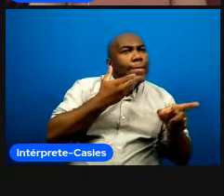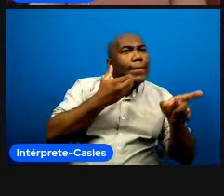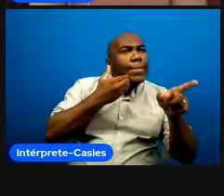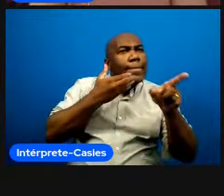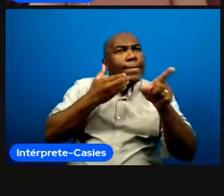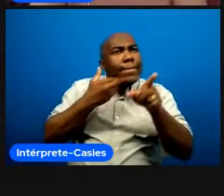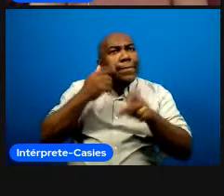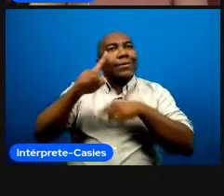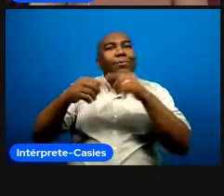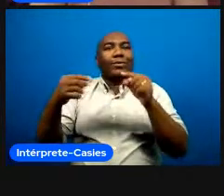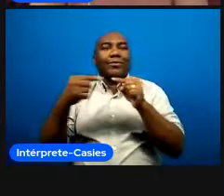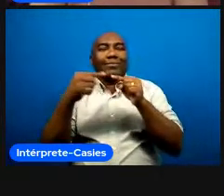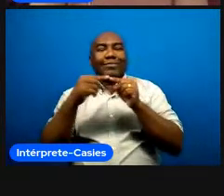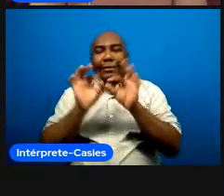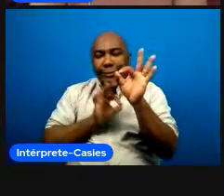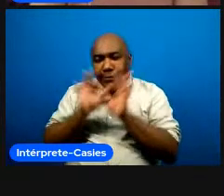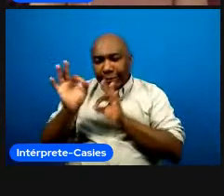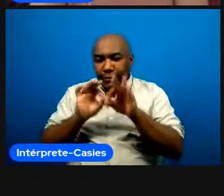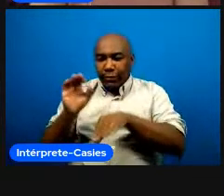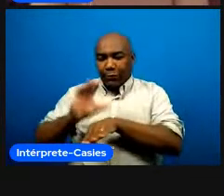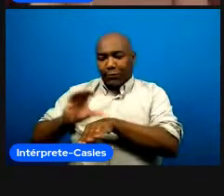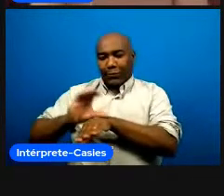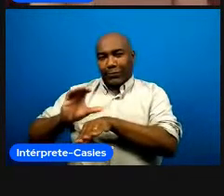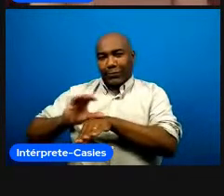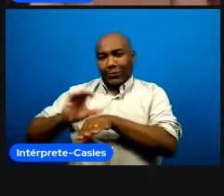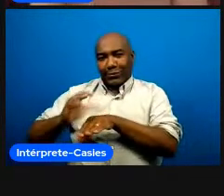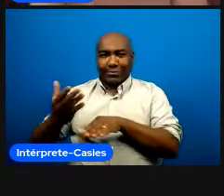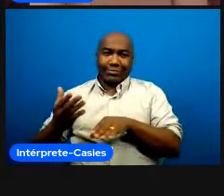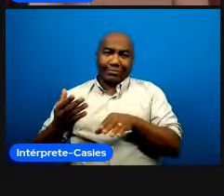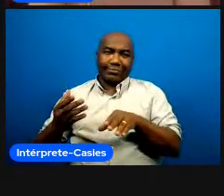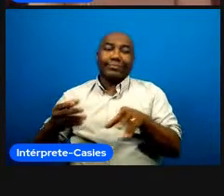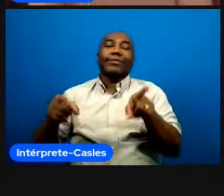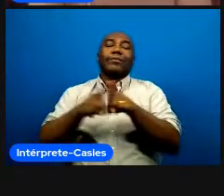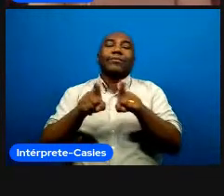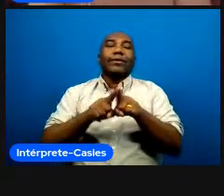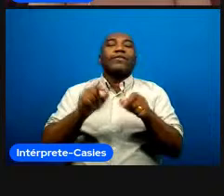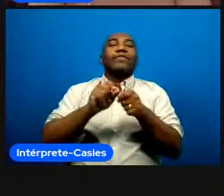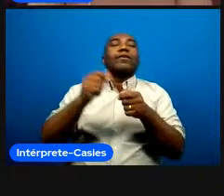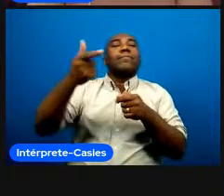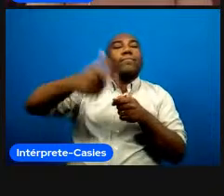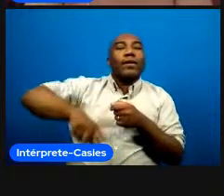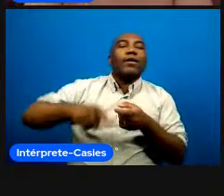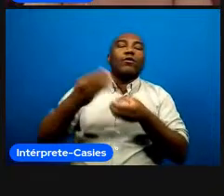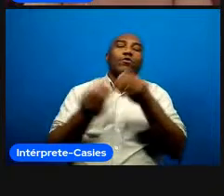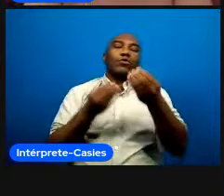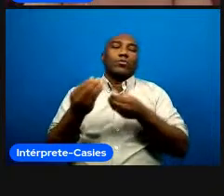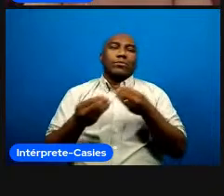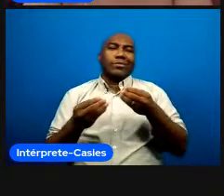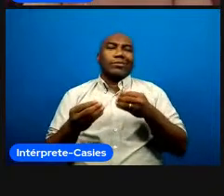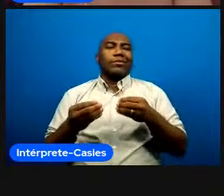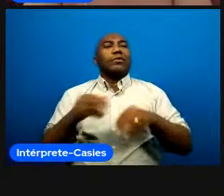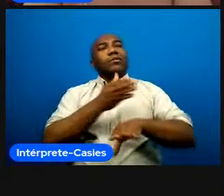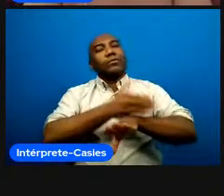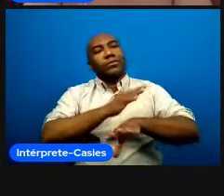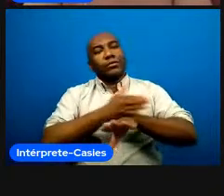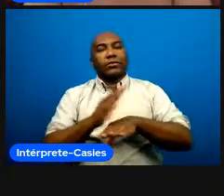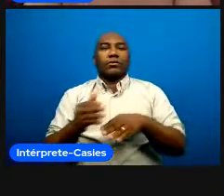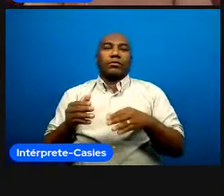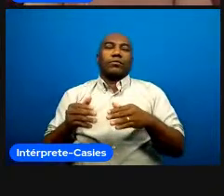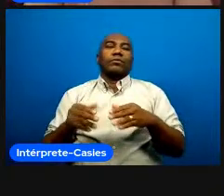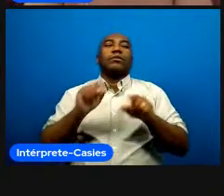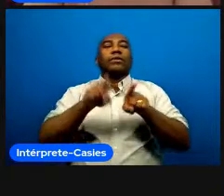parece que os espaços desenhados para ensinar futebol ensinam futebol numa visão mais restrita né mais restrita aos